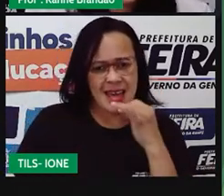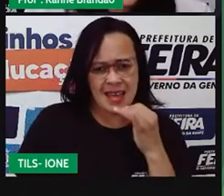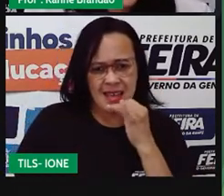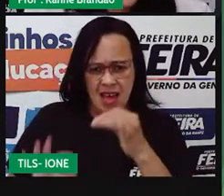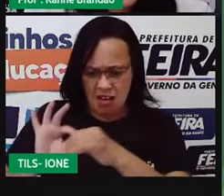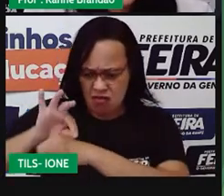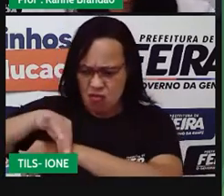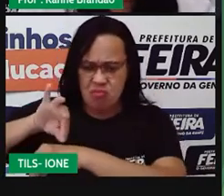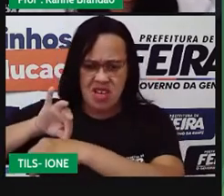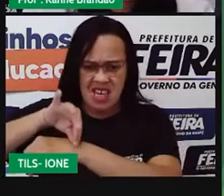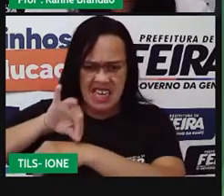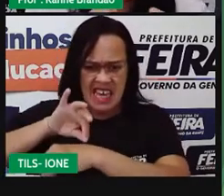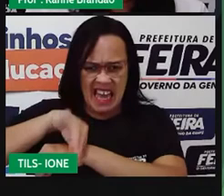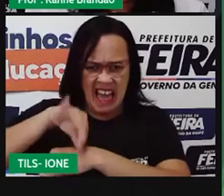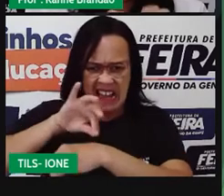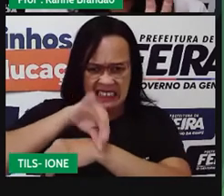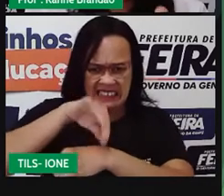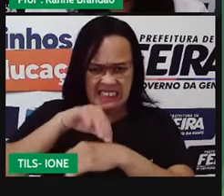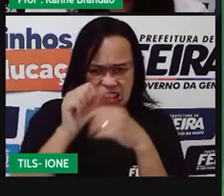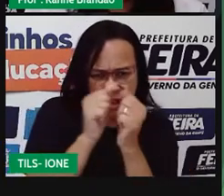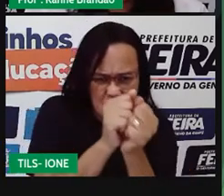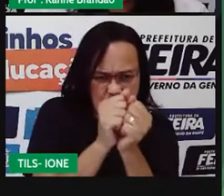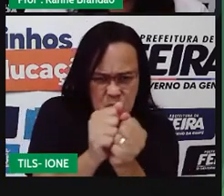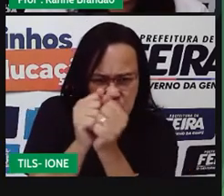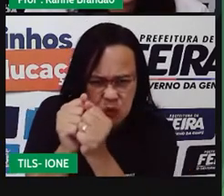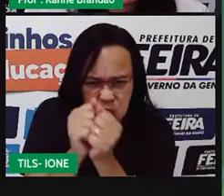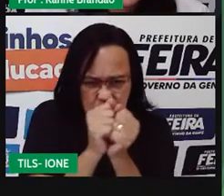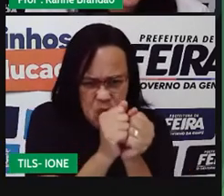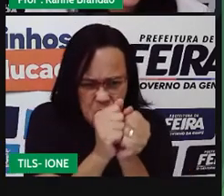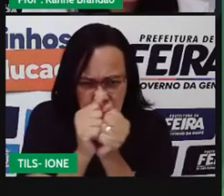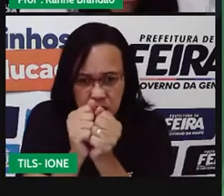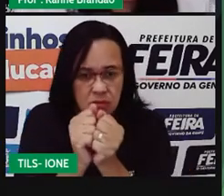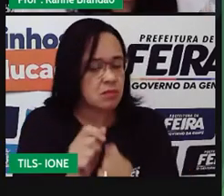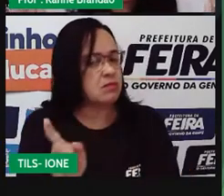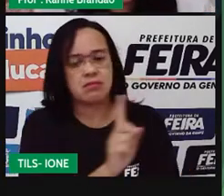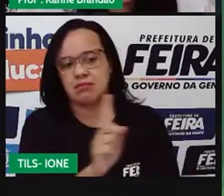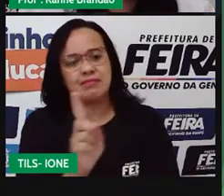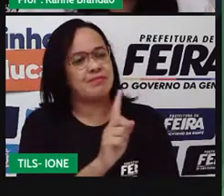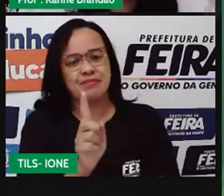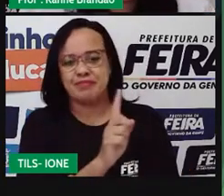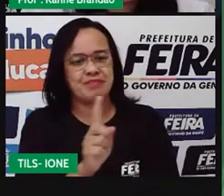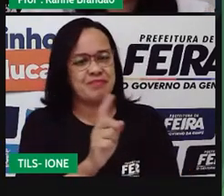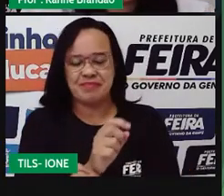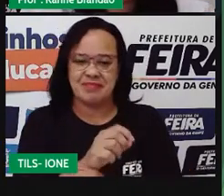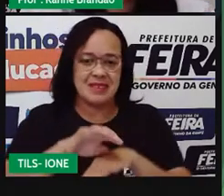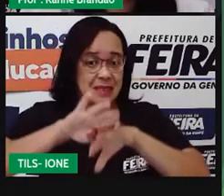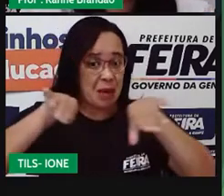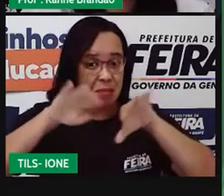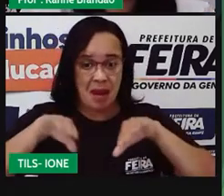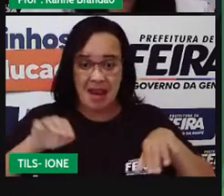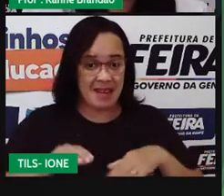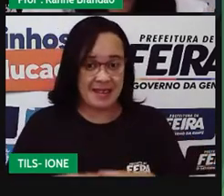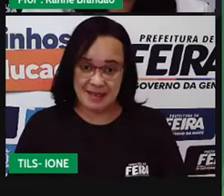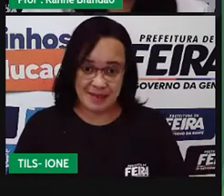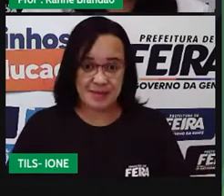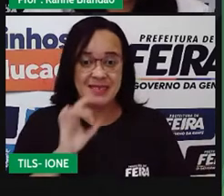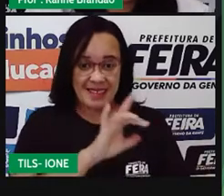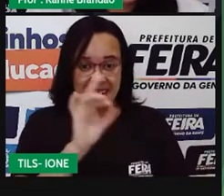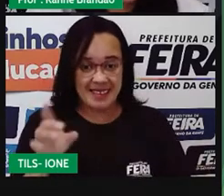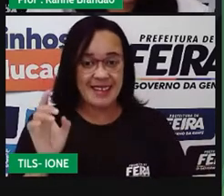Não, né? Elas não nascem todas juntas, unidas fisicamente. Elas são indivíduos separados, mas que